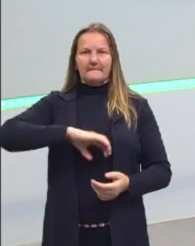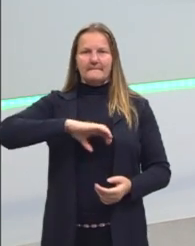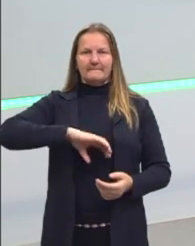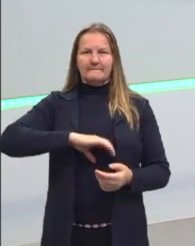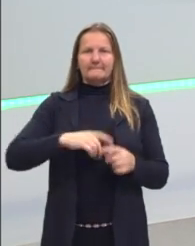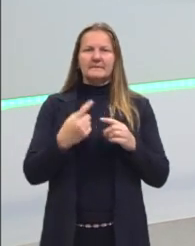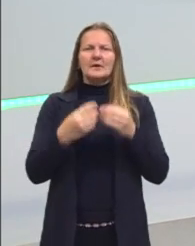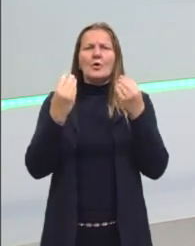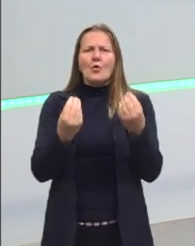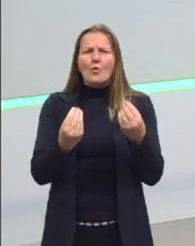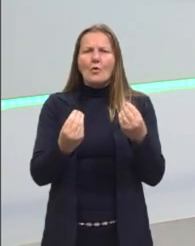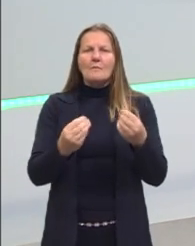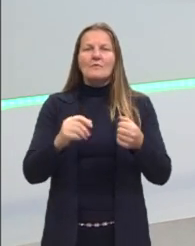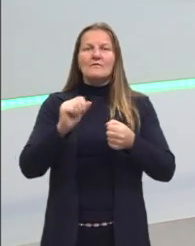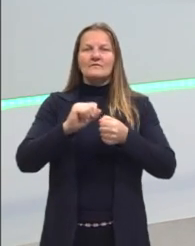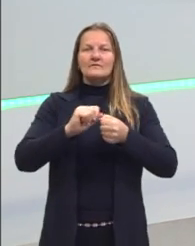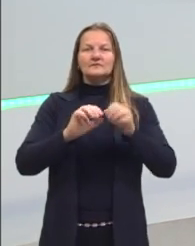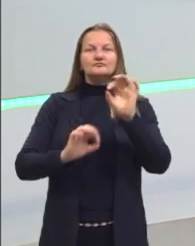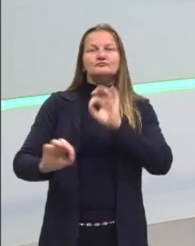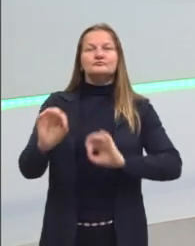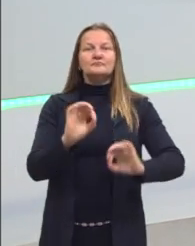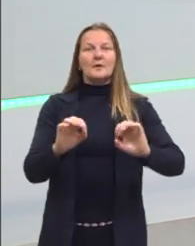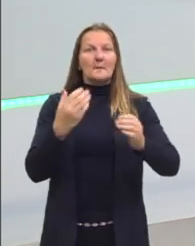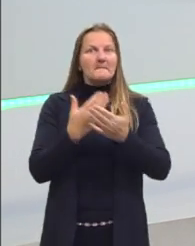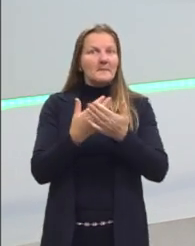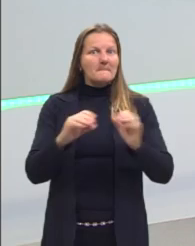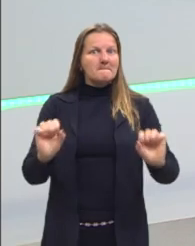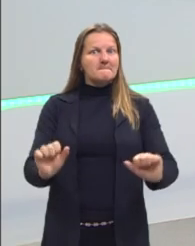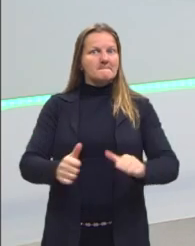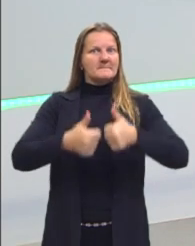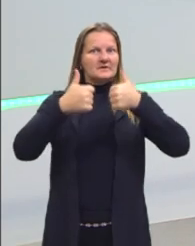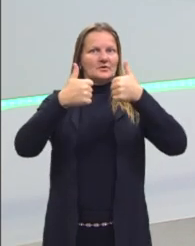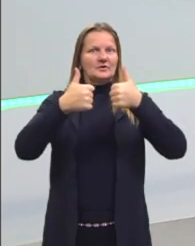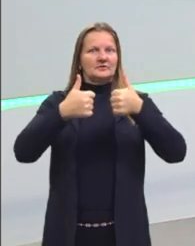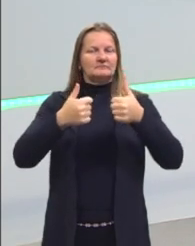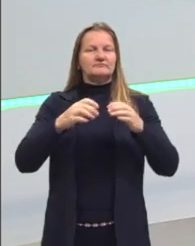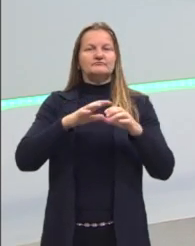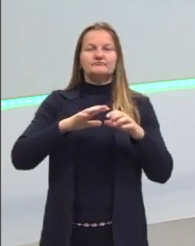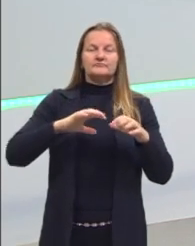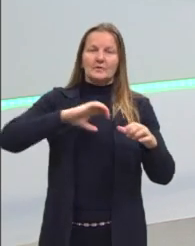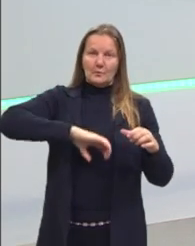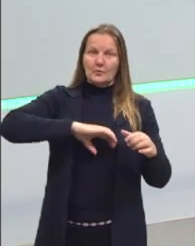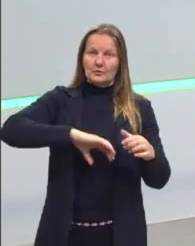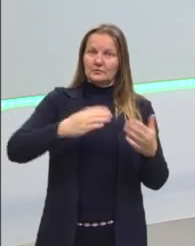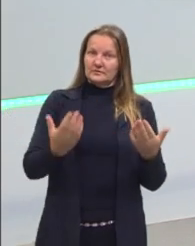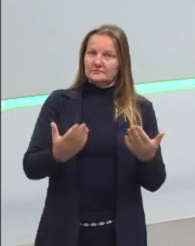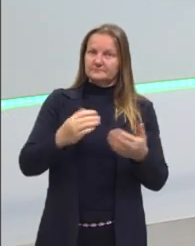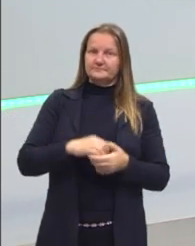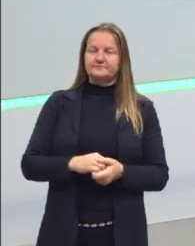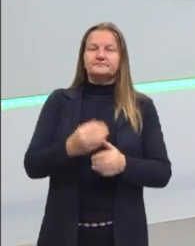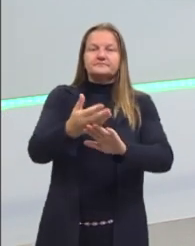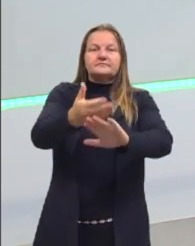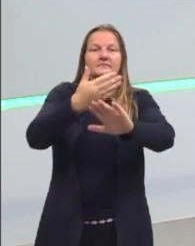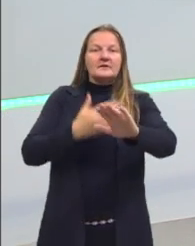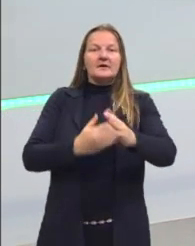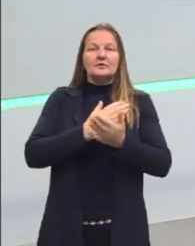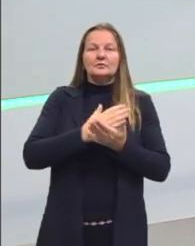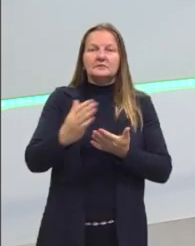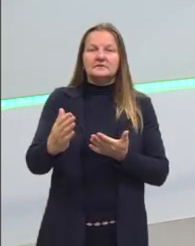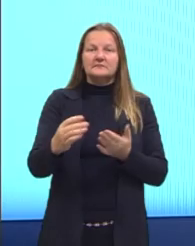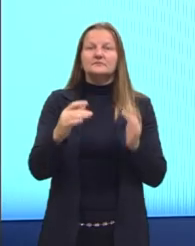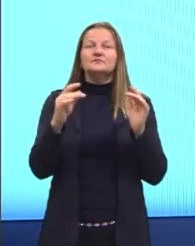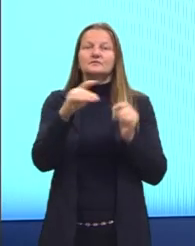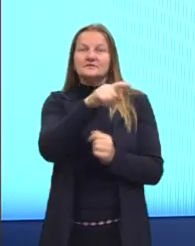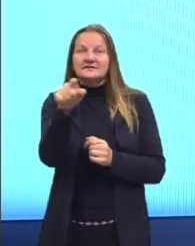como eu posso promover estudos melhores dentro da nossa área de língua portuguesa? Antes de começar a nossa aula,